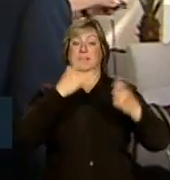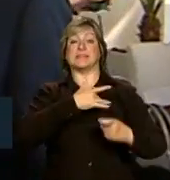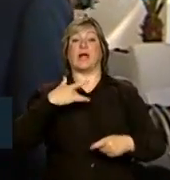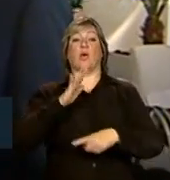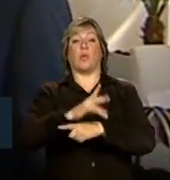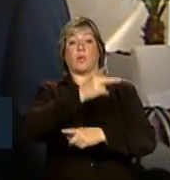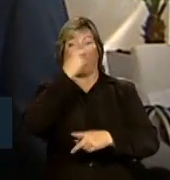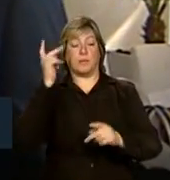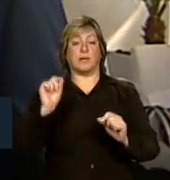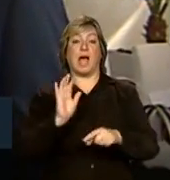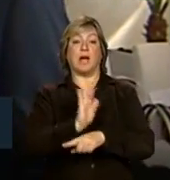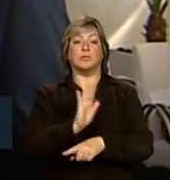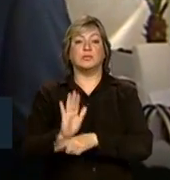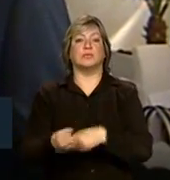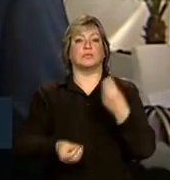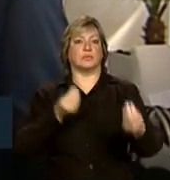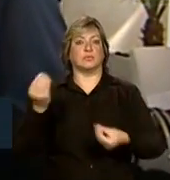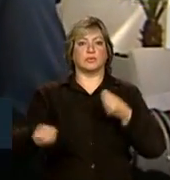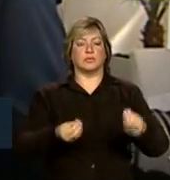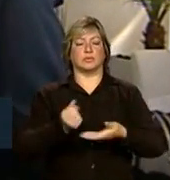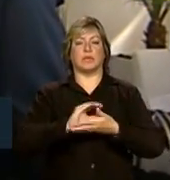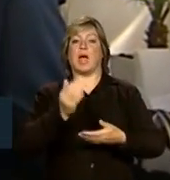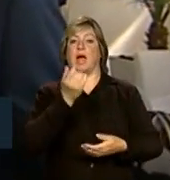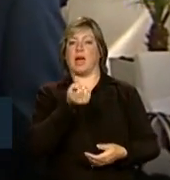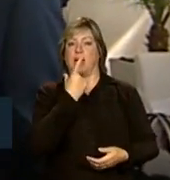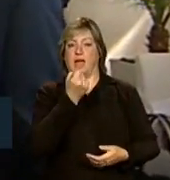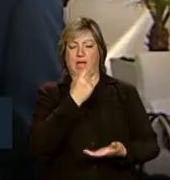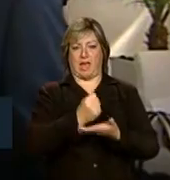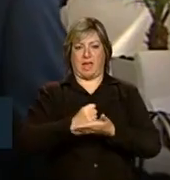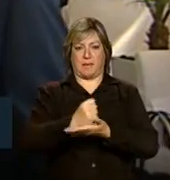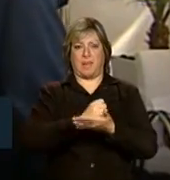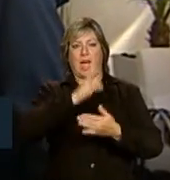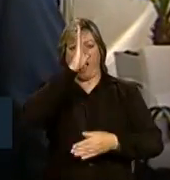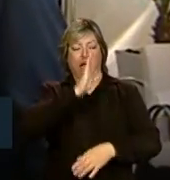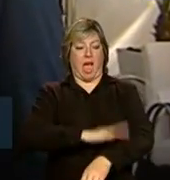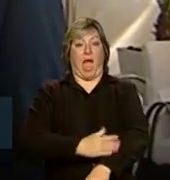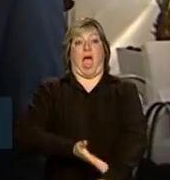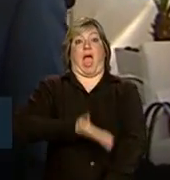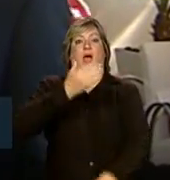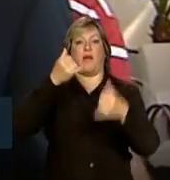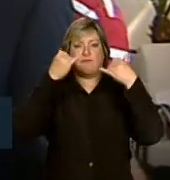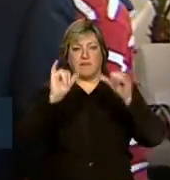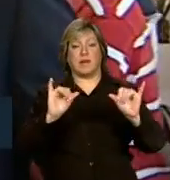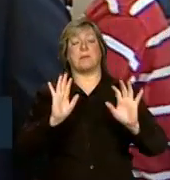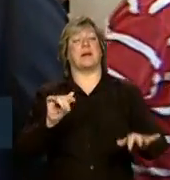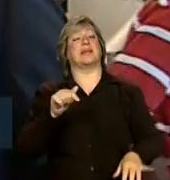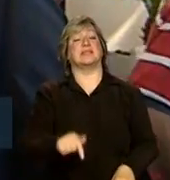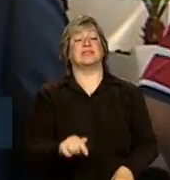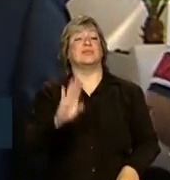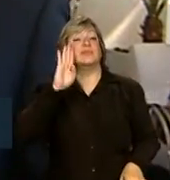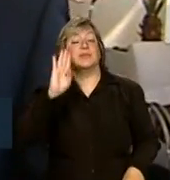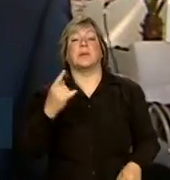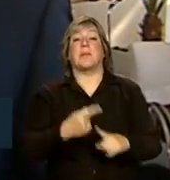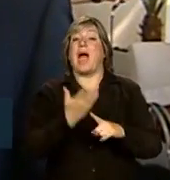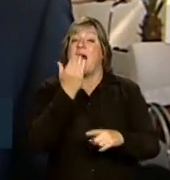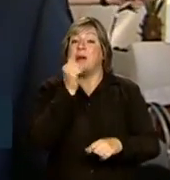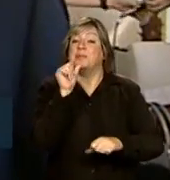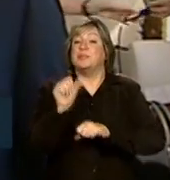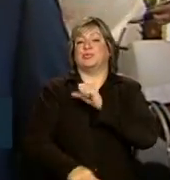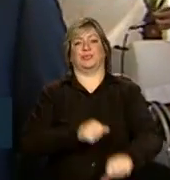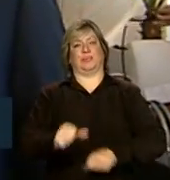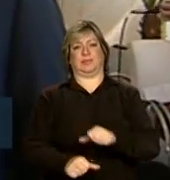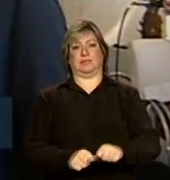exemplo, no efeito. Está dando remédios de graça para todo mundo que tem pressão alta. Mas ela sabe que isso é efeito. A causa é a alimentação.